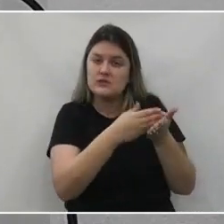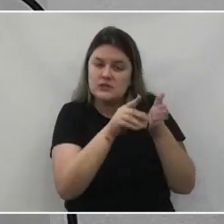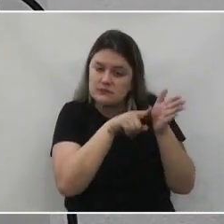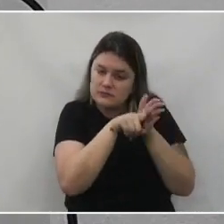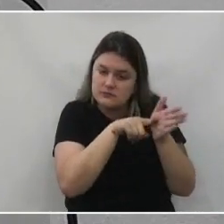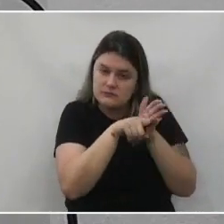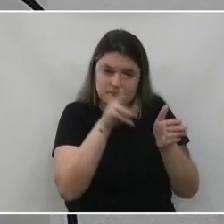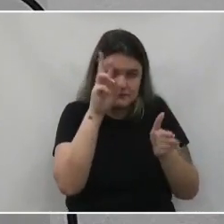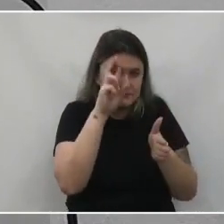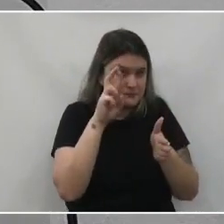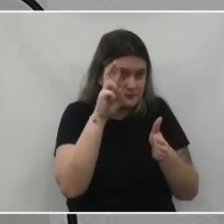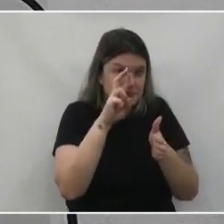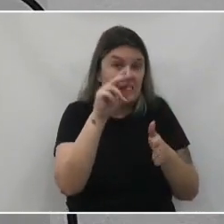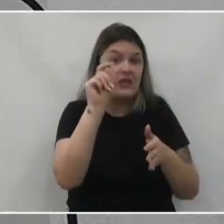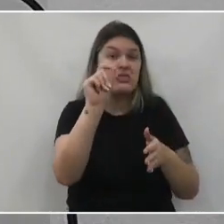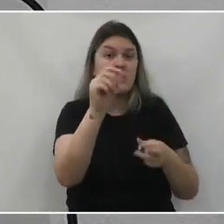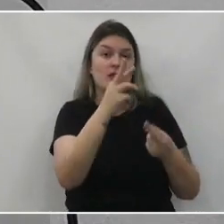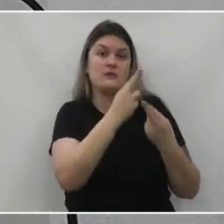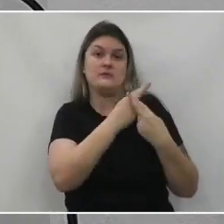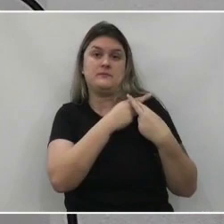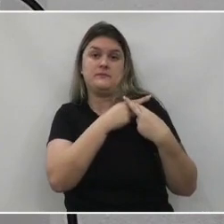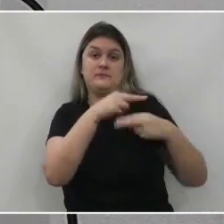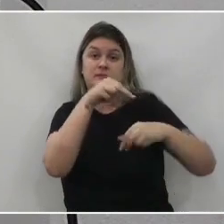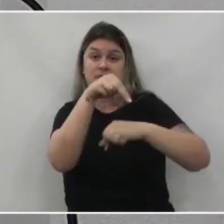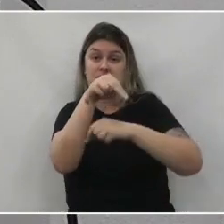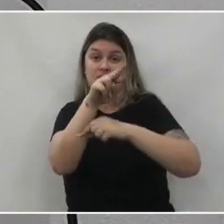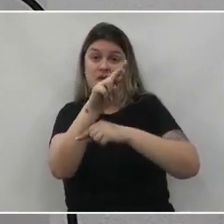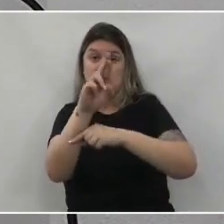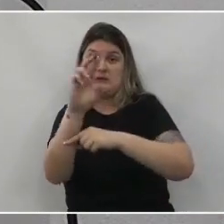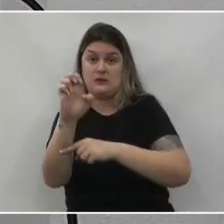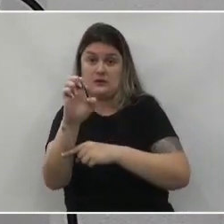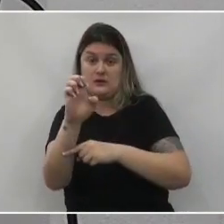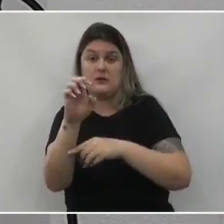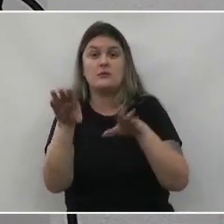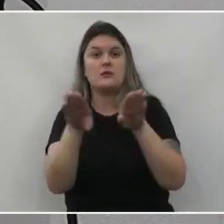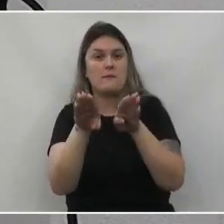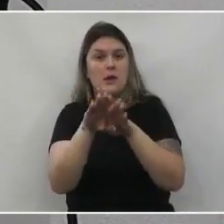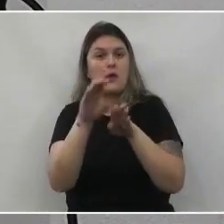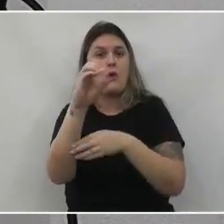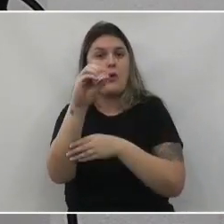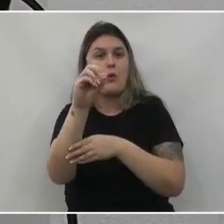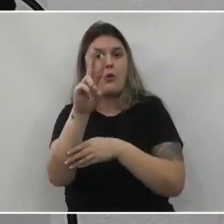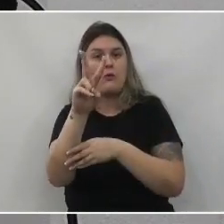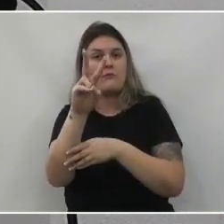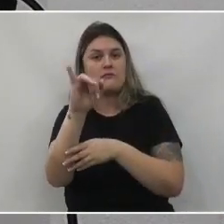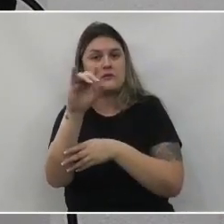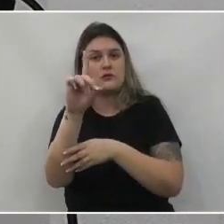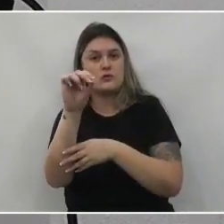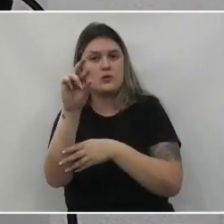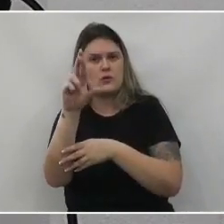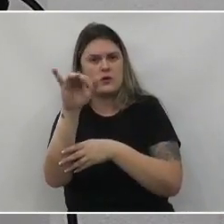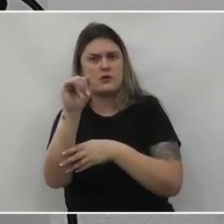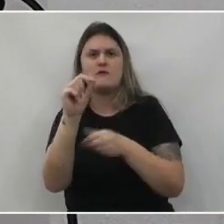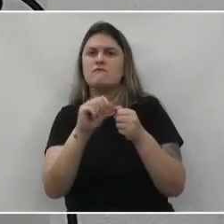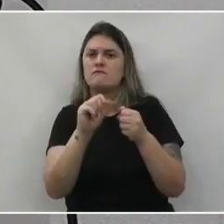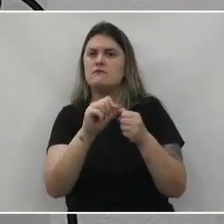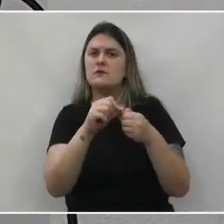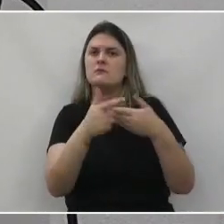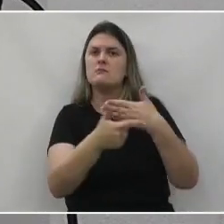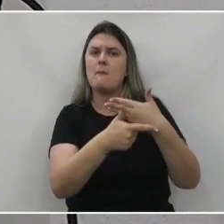O órgão responsável, que é o Núcleo de Educação, com a ouvidoria, cumpriu o seu papel legal,